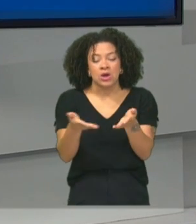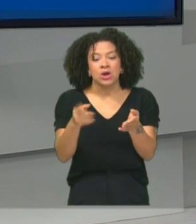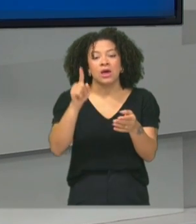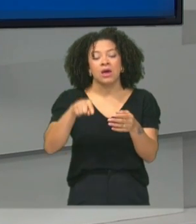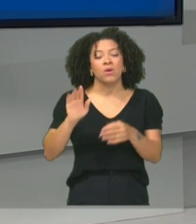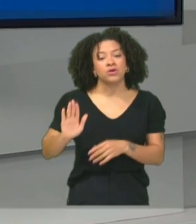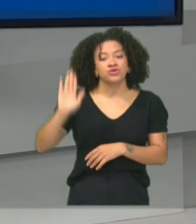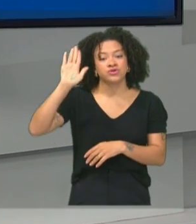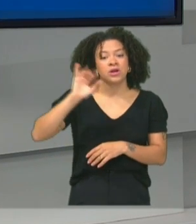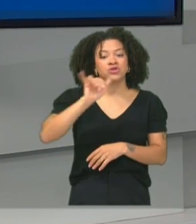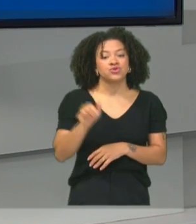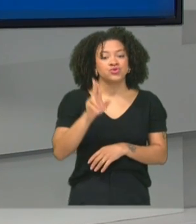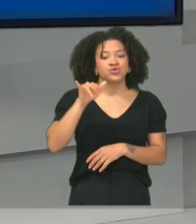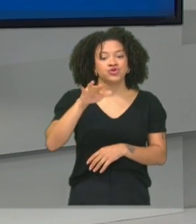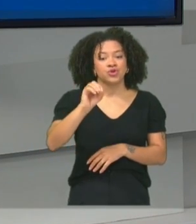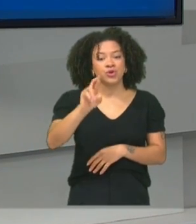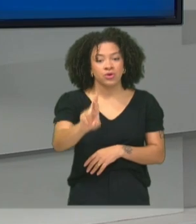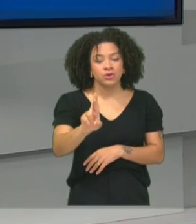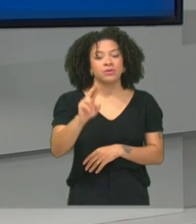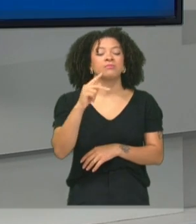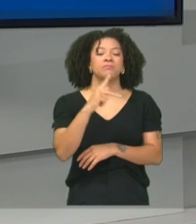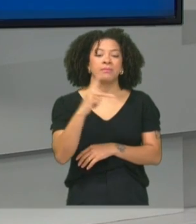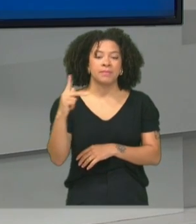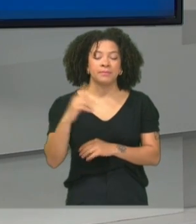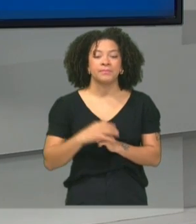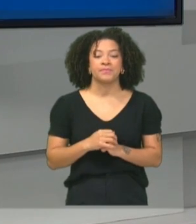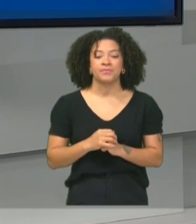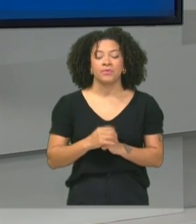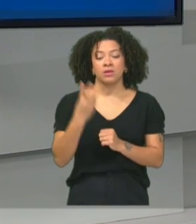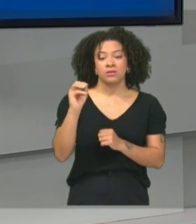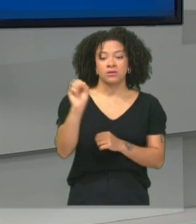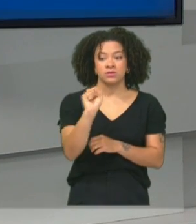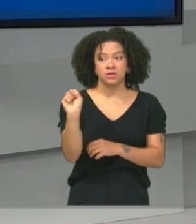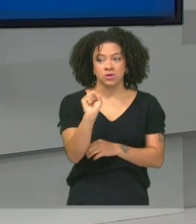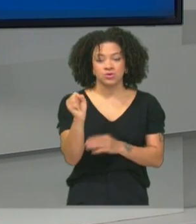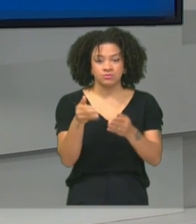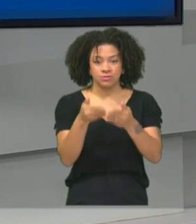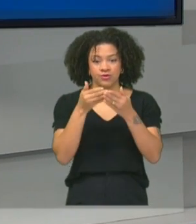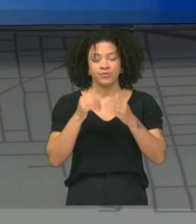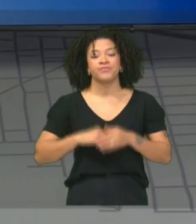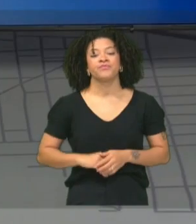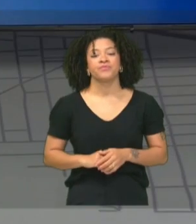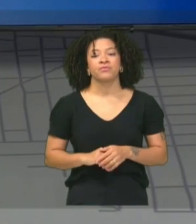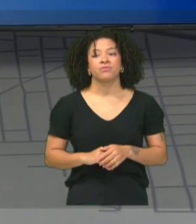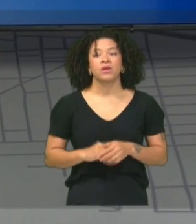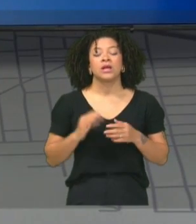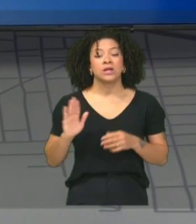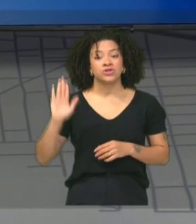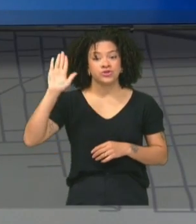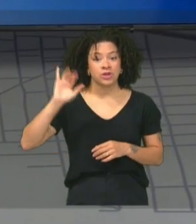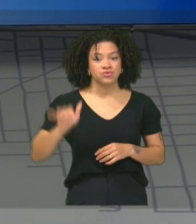ao candidato Júnior Marabá, do PP. O senhor tem 30 segundos, por favor. Candidato Júnior,